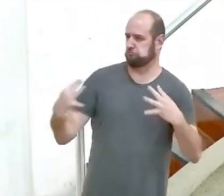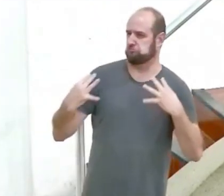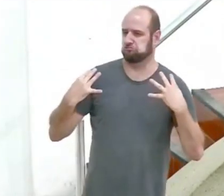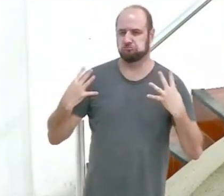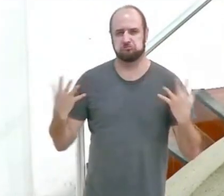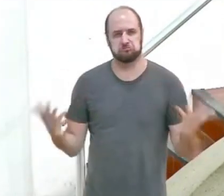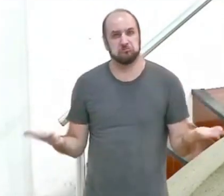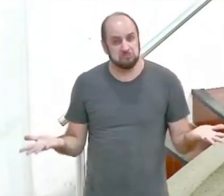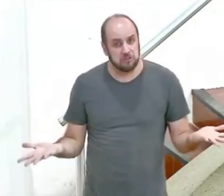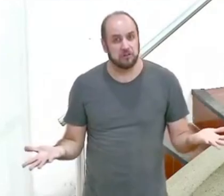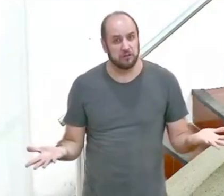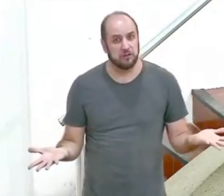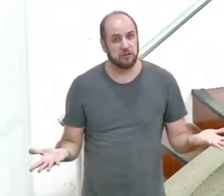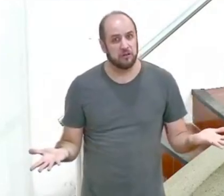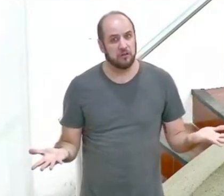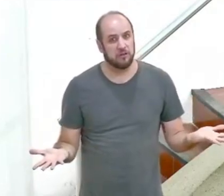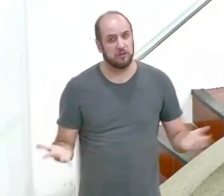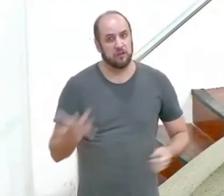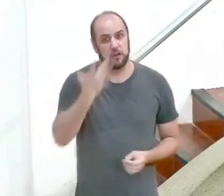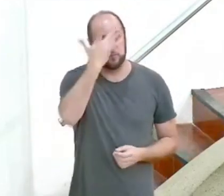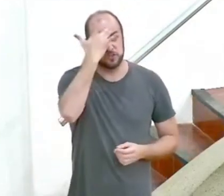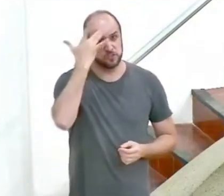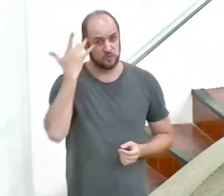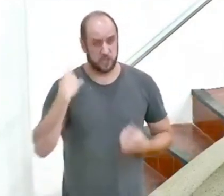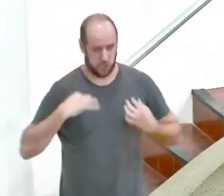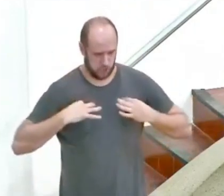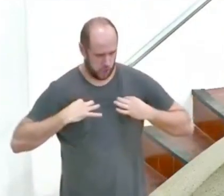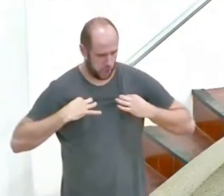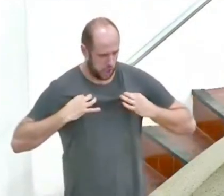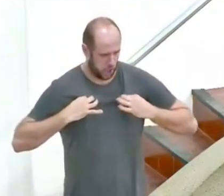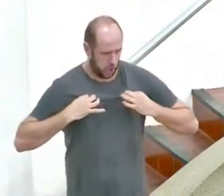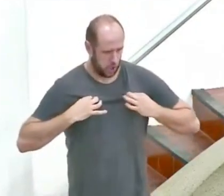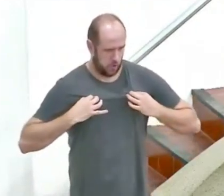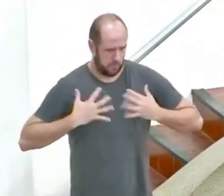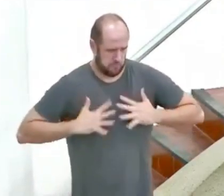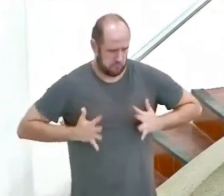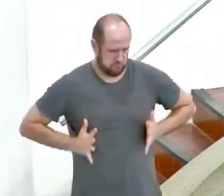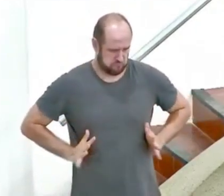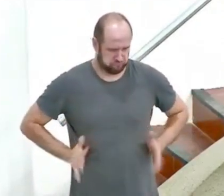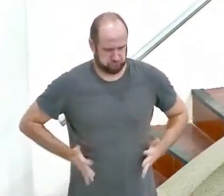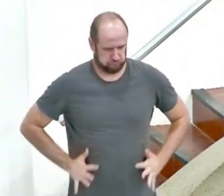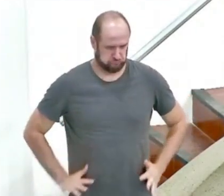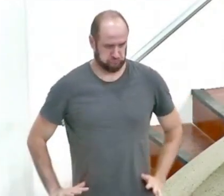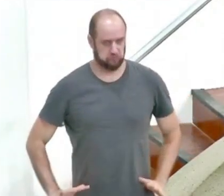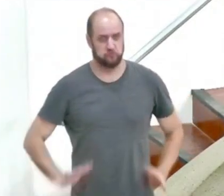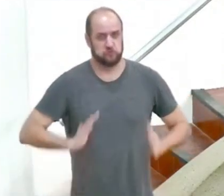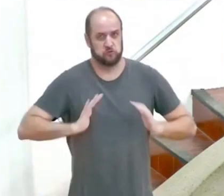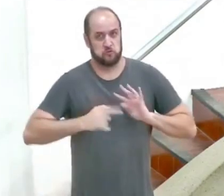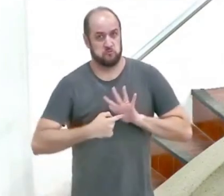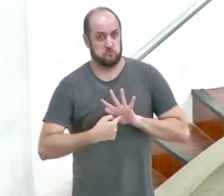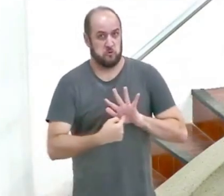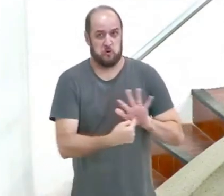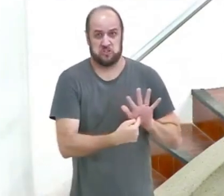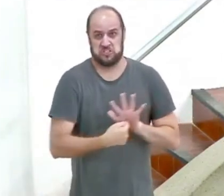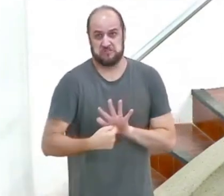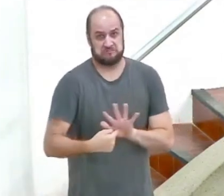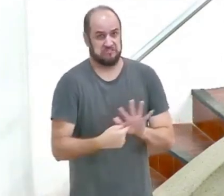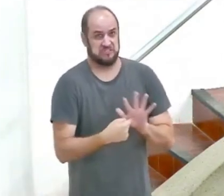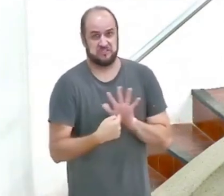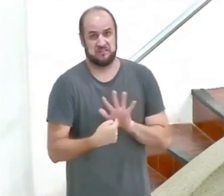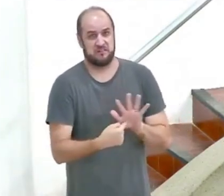Não é isso que se faz quando alguém usa roupas que marcam e mostram partes que são reservadas